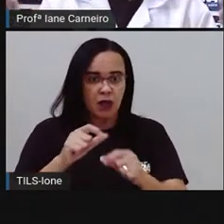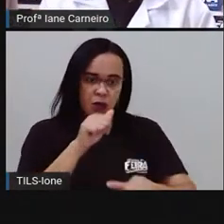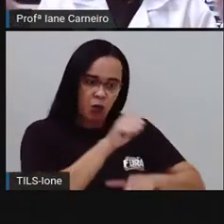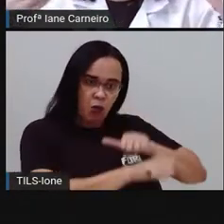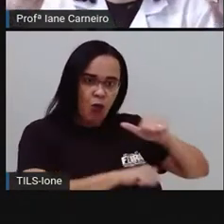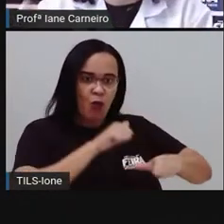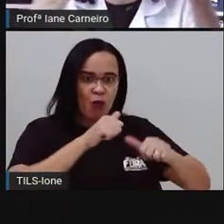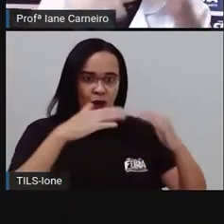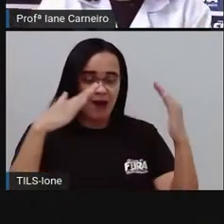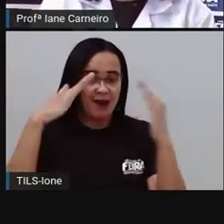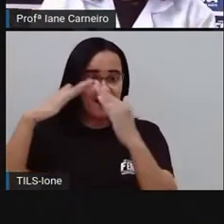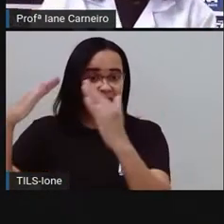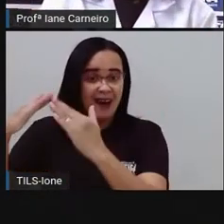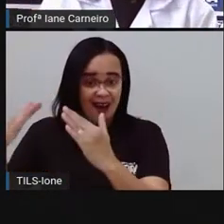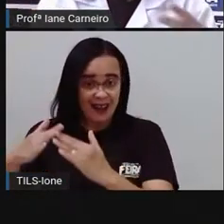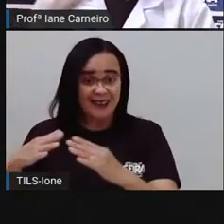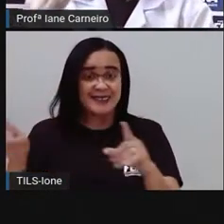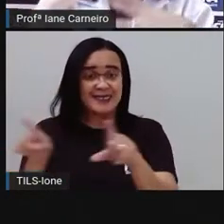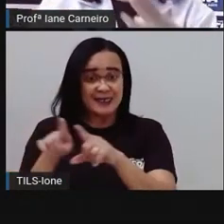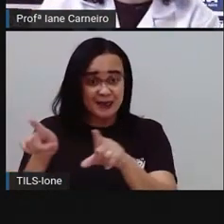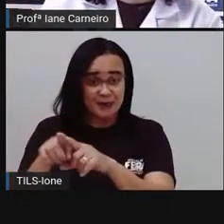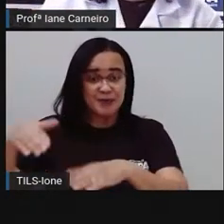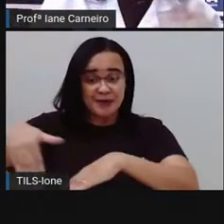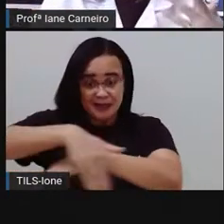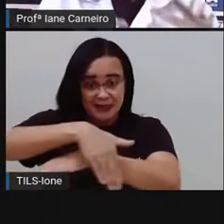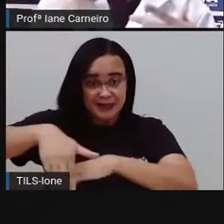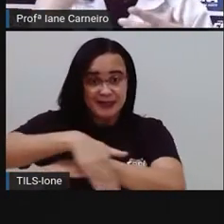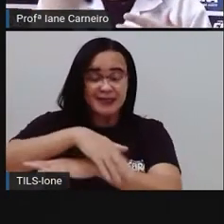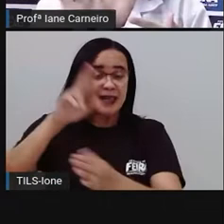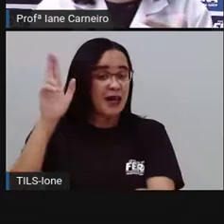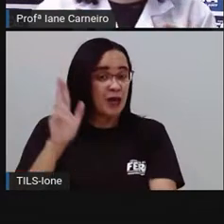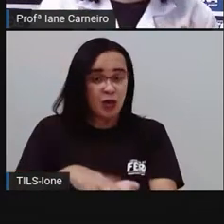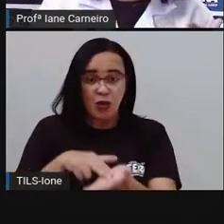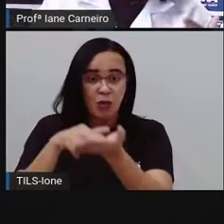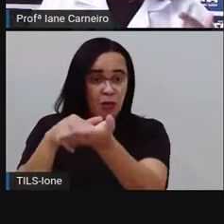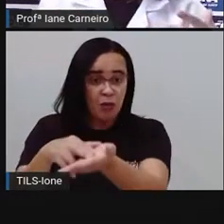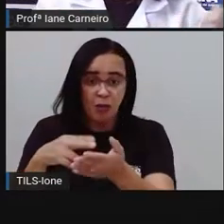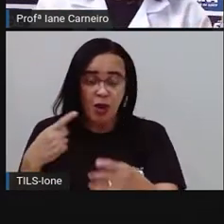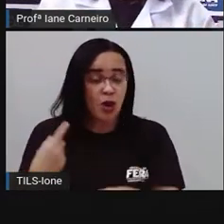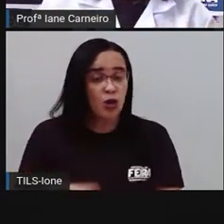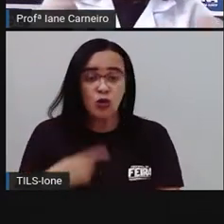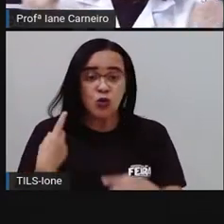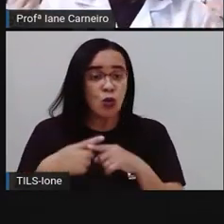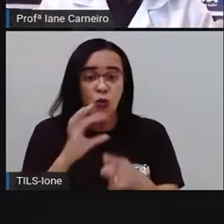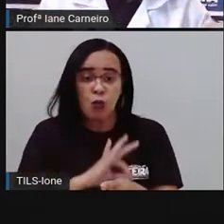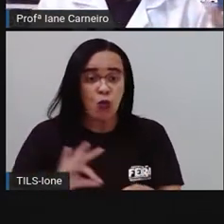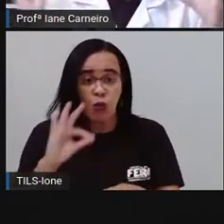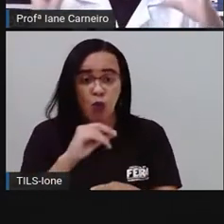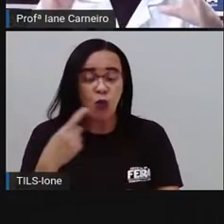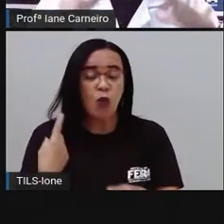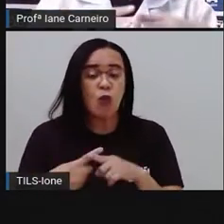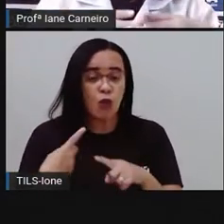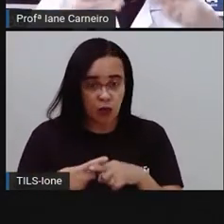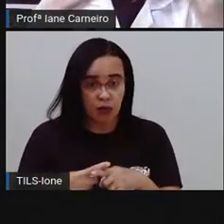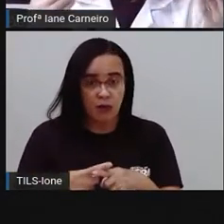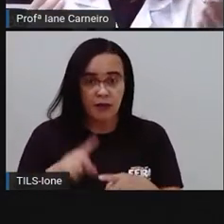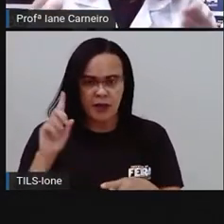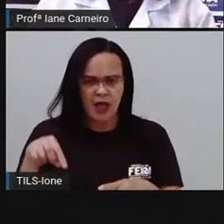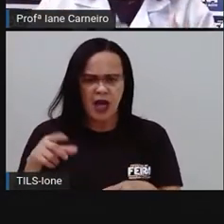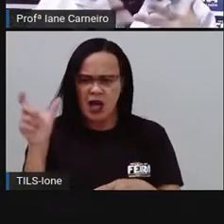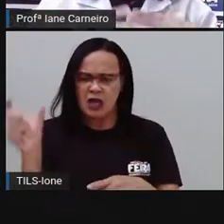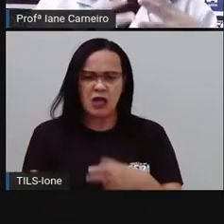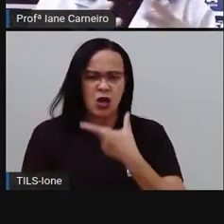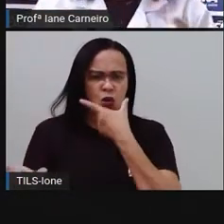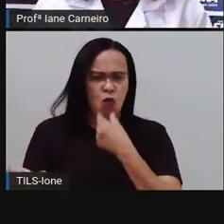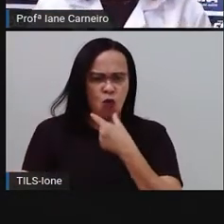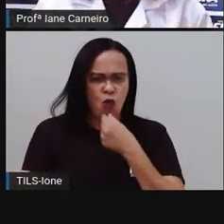Porque imagina o correio chegar, né? E não saber onde encontrar a casa, né? Então, é importante ter essas informações,